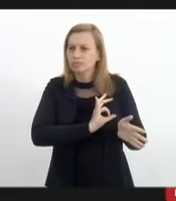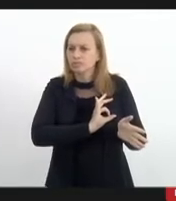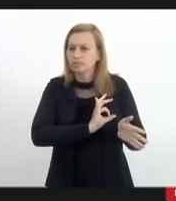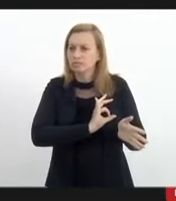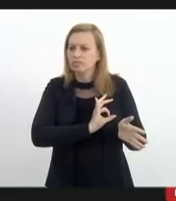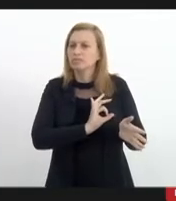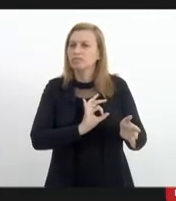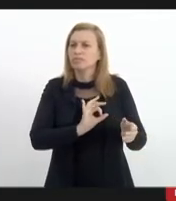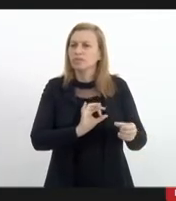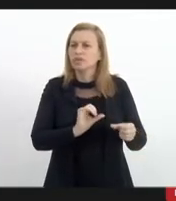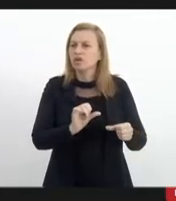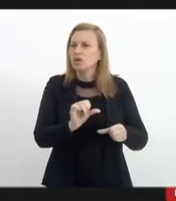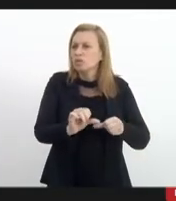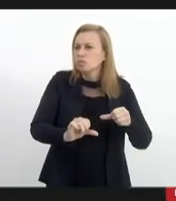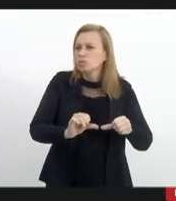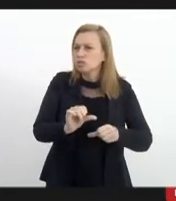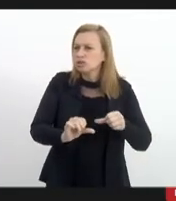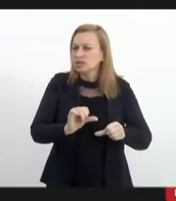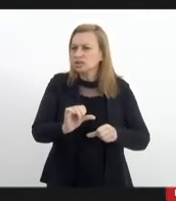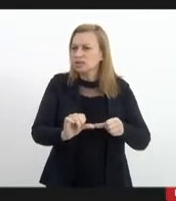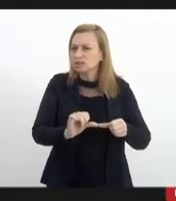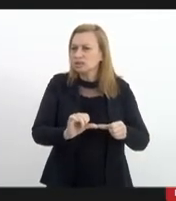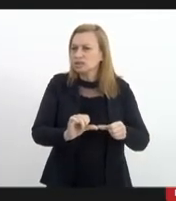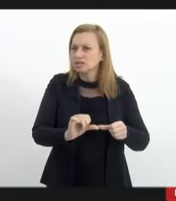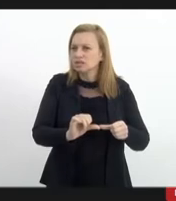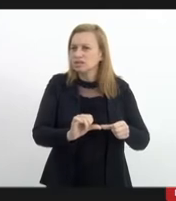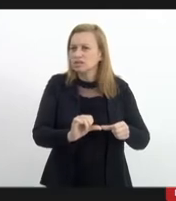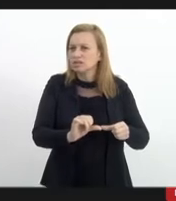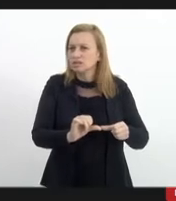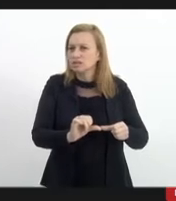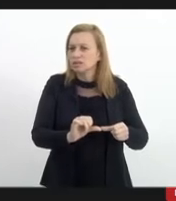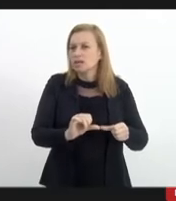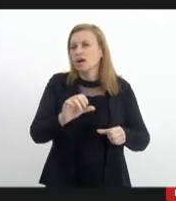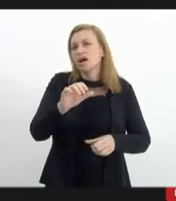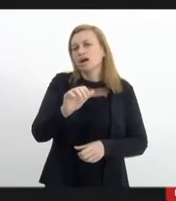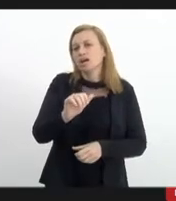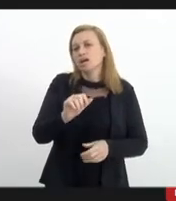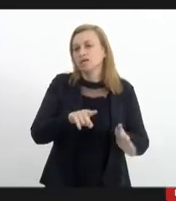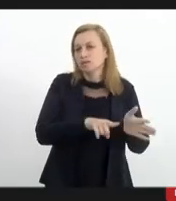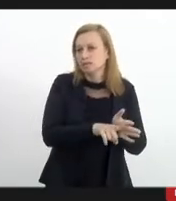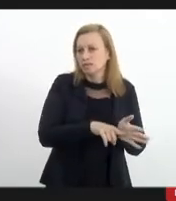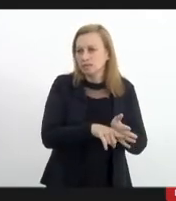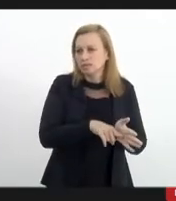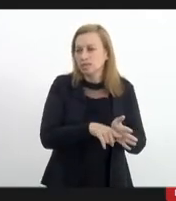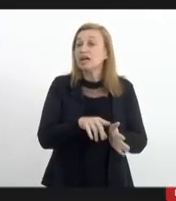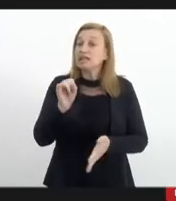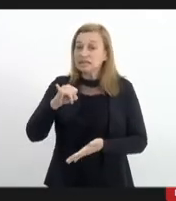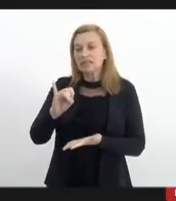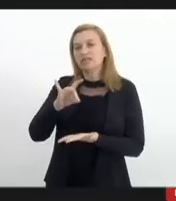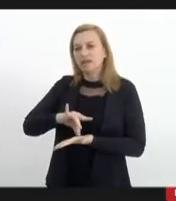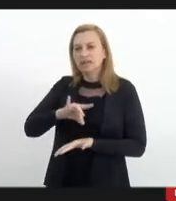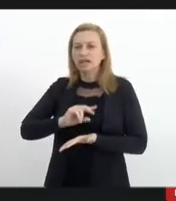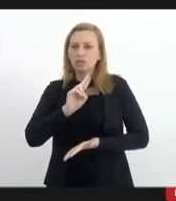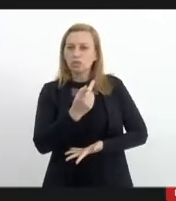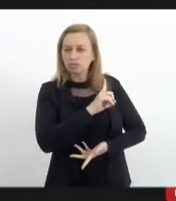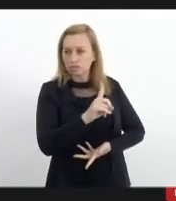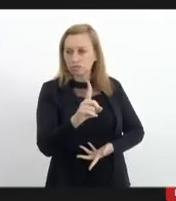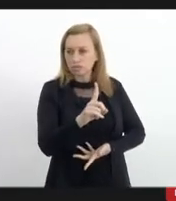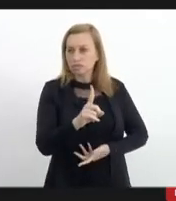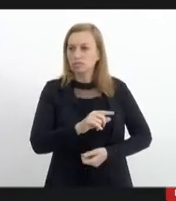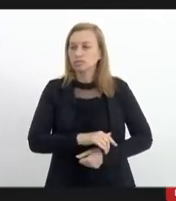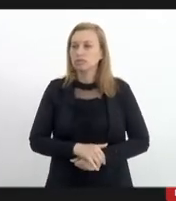se isso é verdade ou não é verdade por parte dos policiais